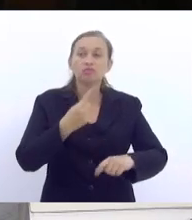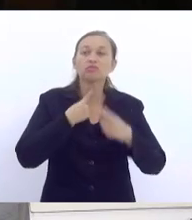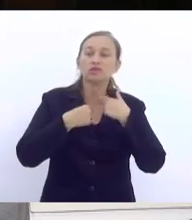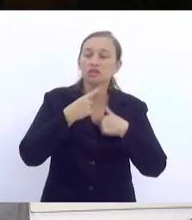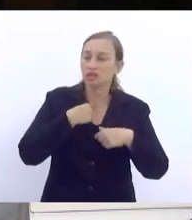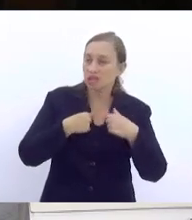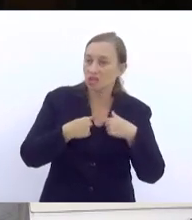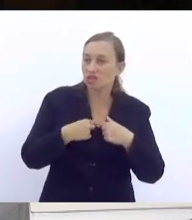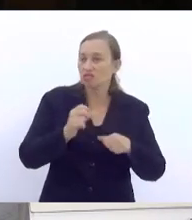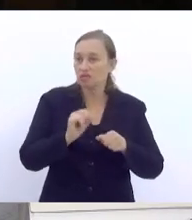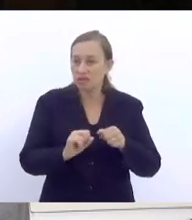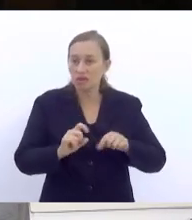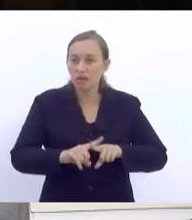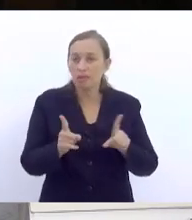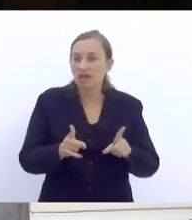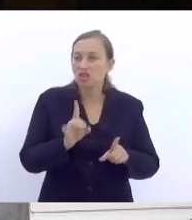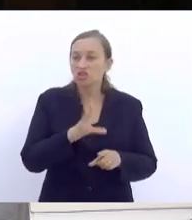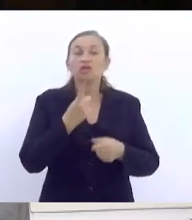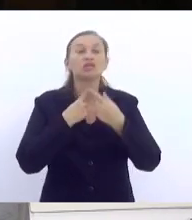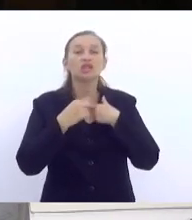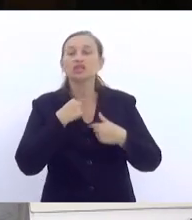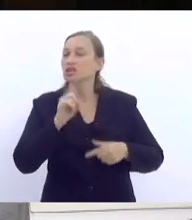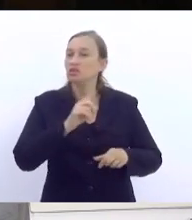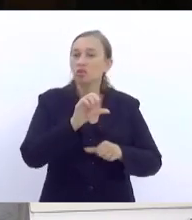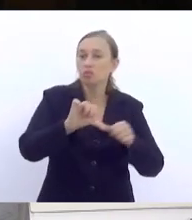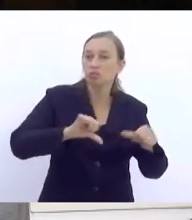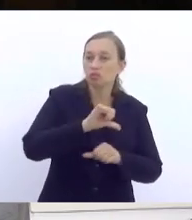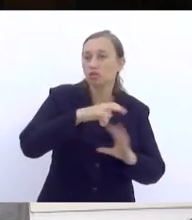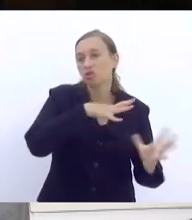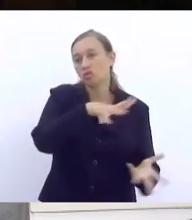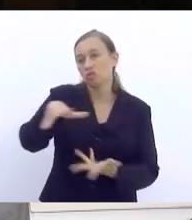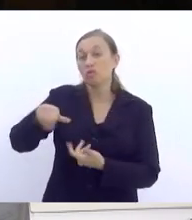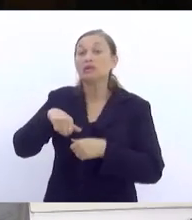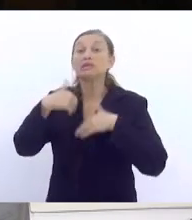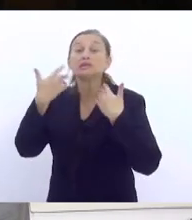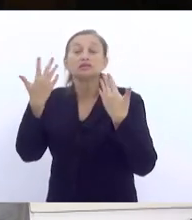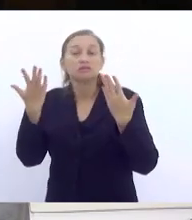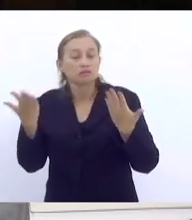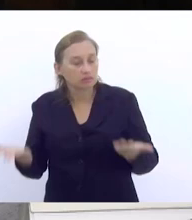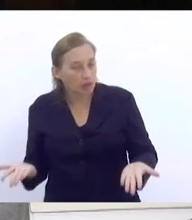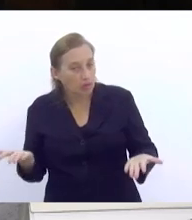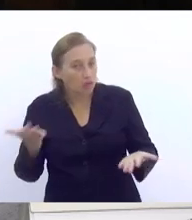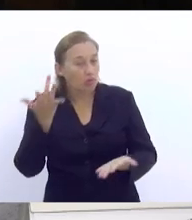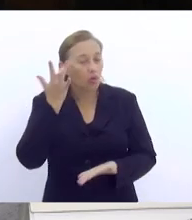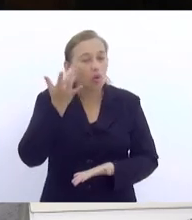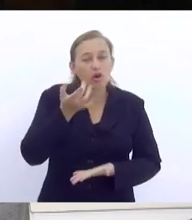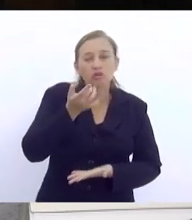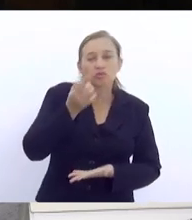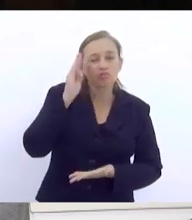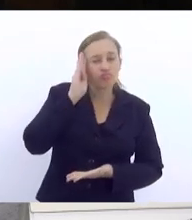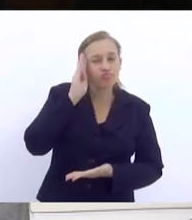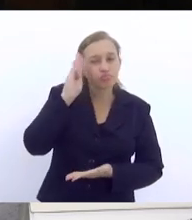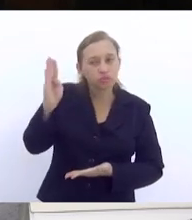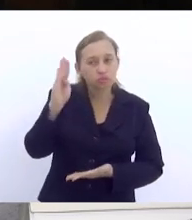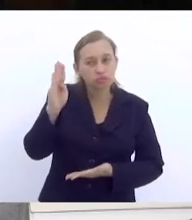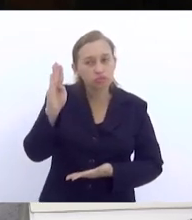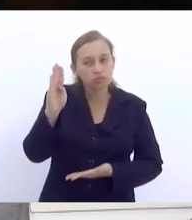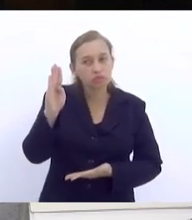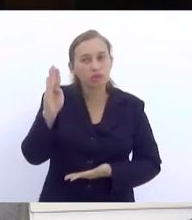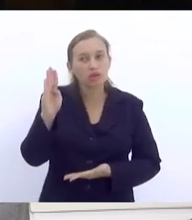mas, com boa vontade, a gente não muda o mundo. Então, eu acho que um ponto principal